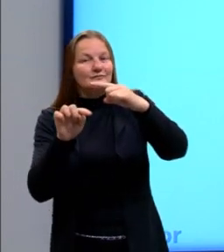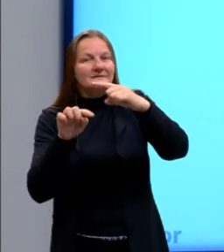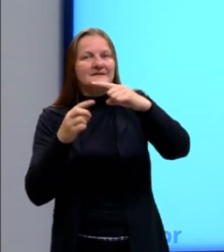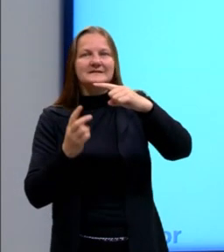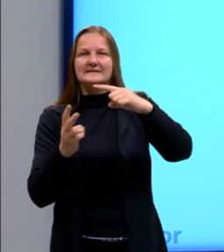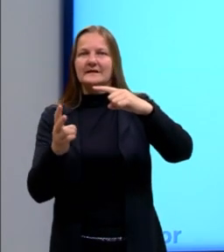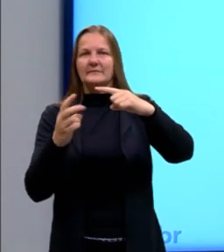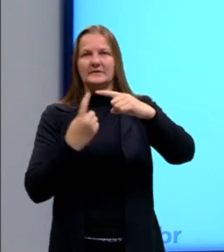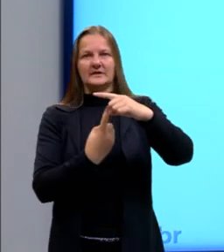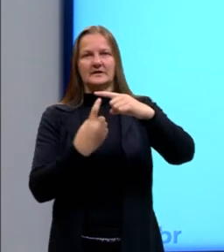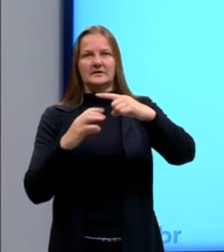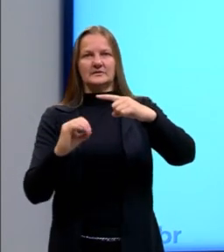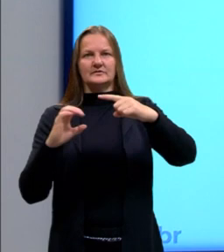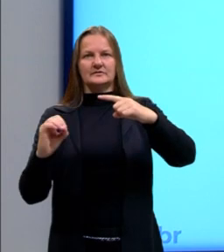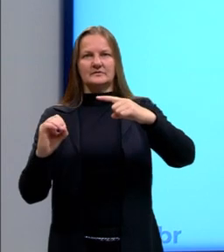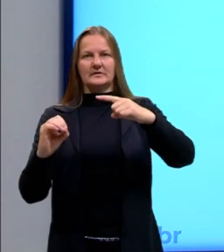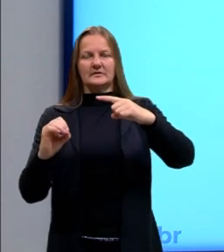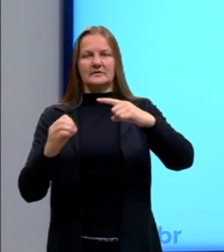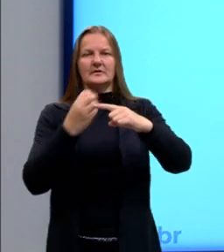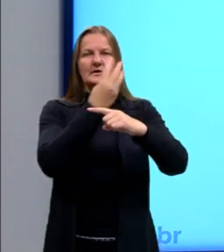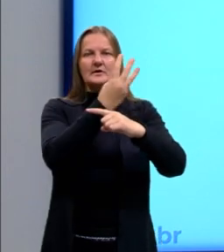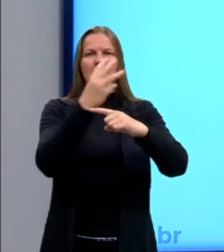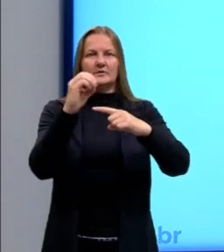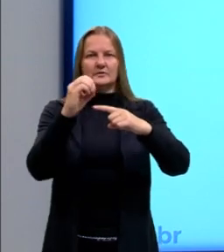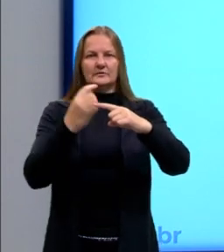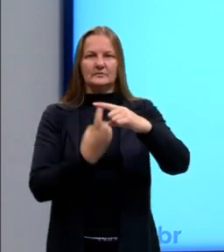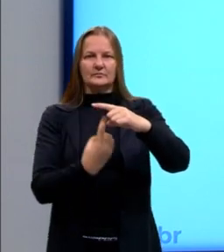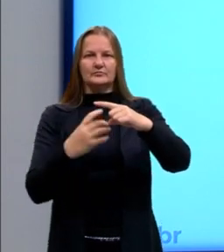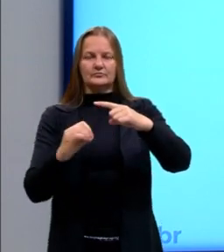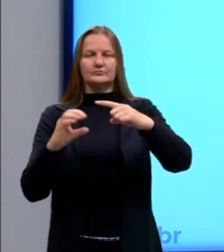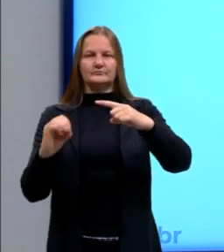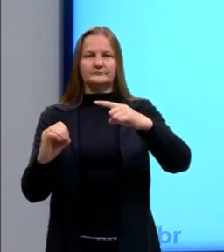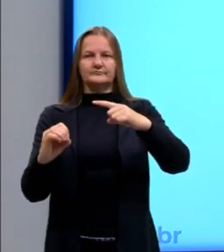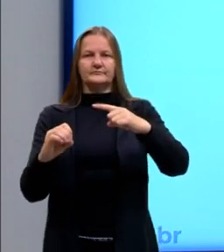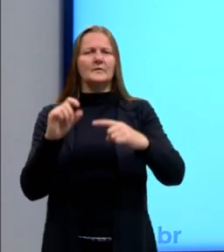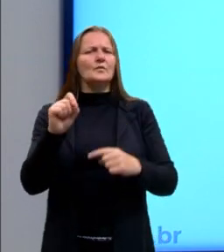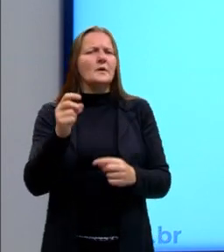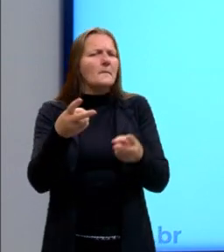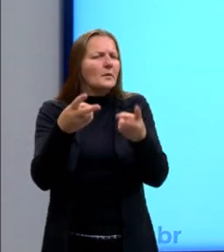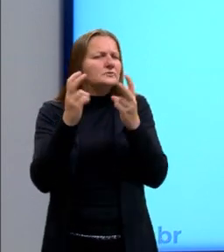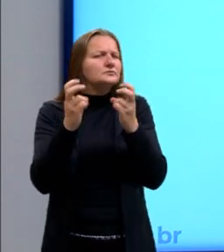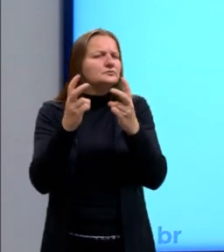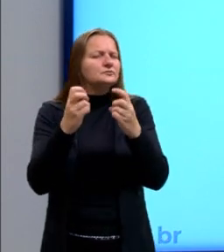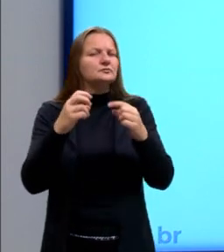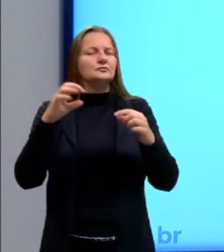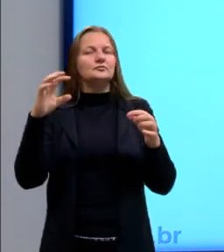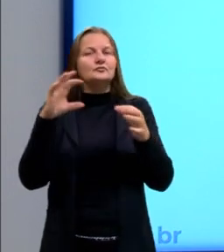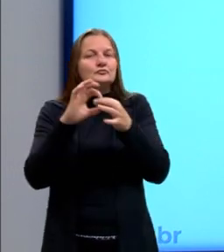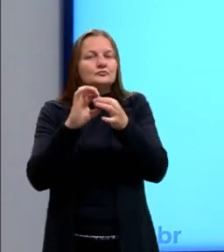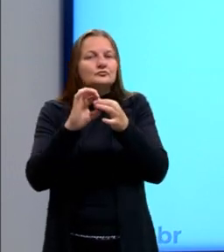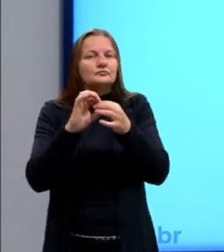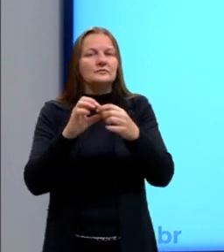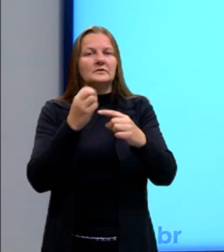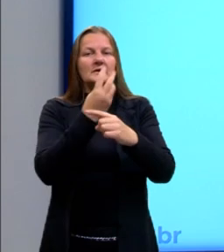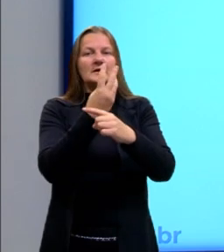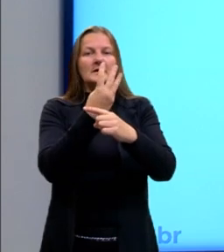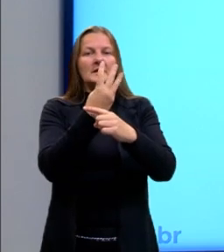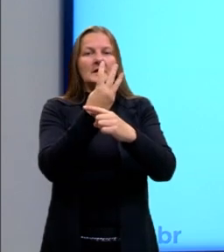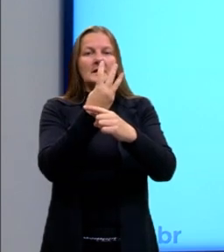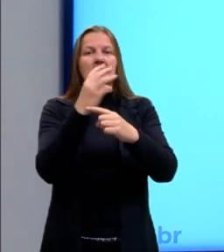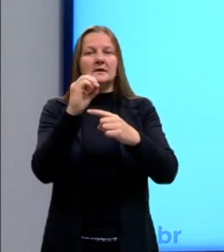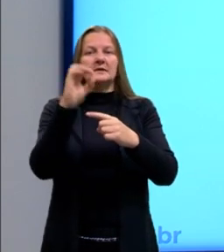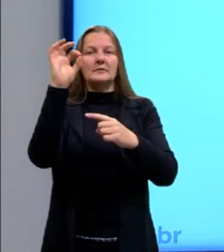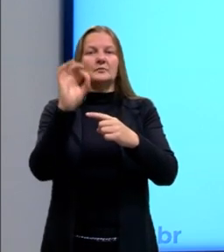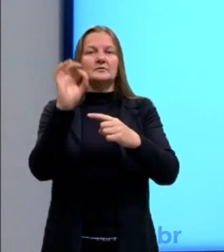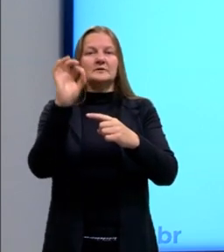é o 100, então nós temos 30 sobre 100. O que vocês podem sempre associar? 30% ou